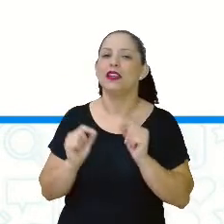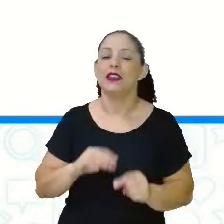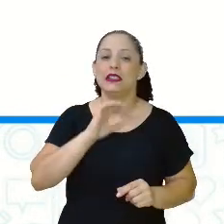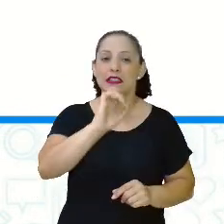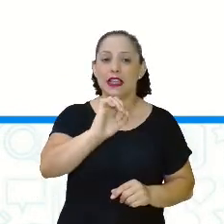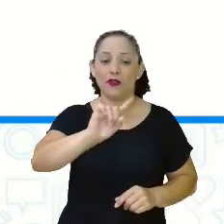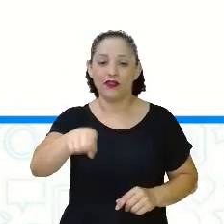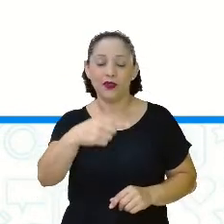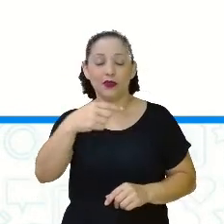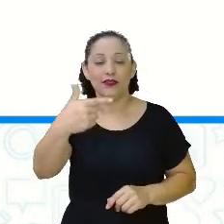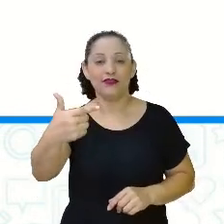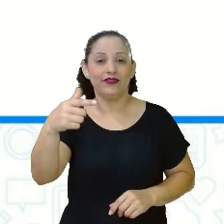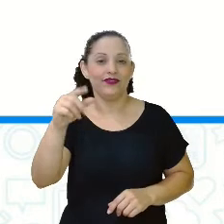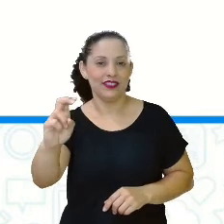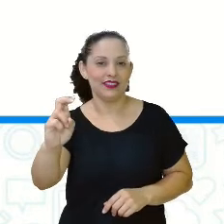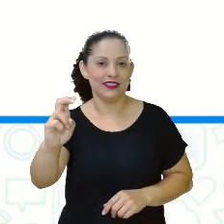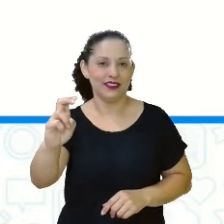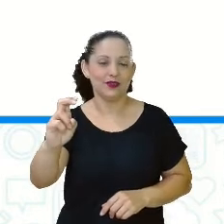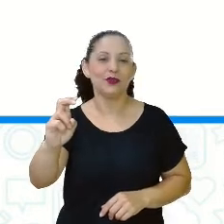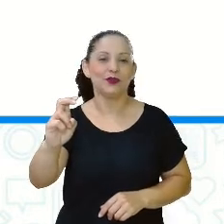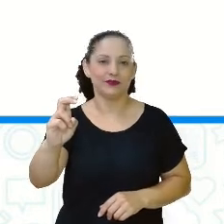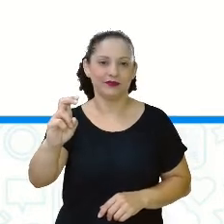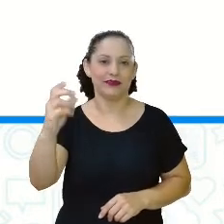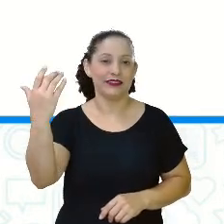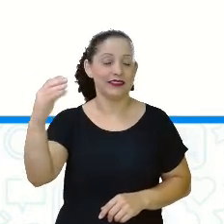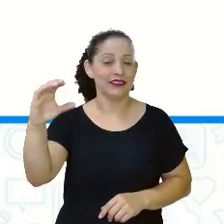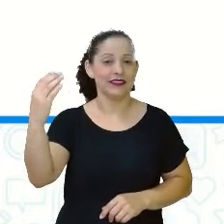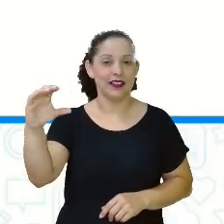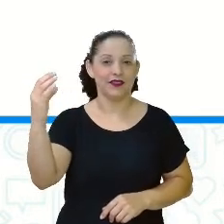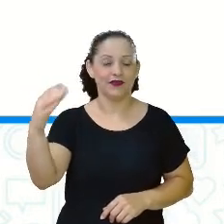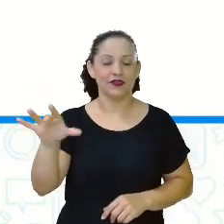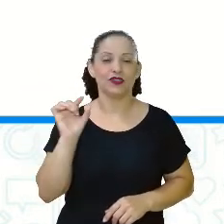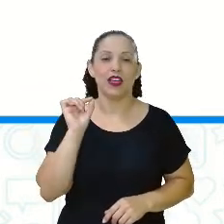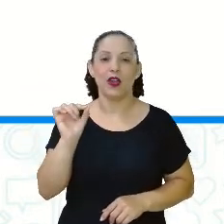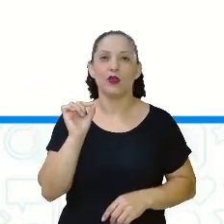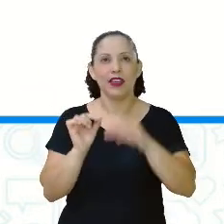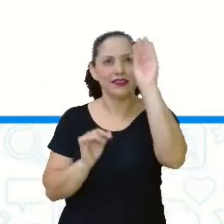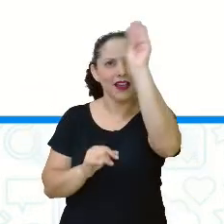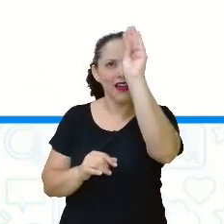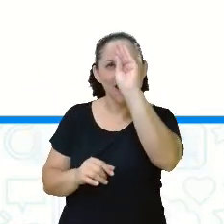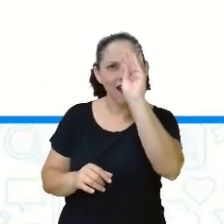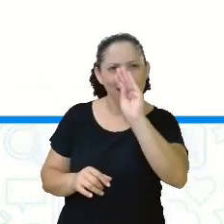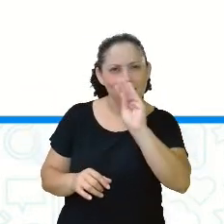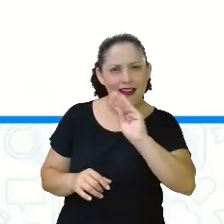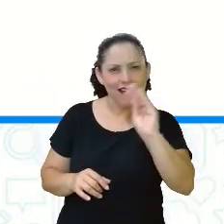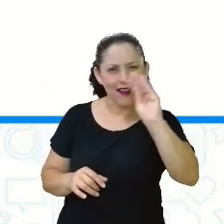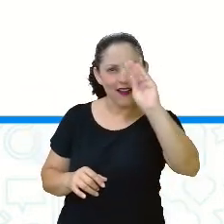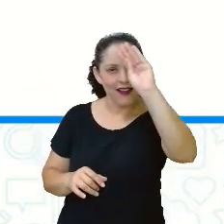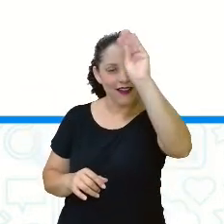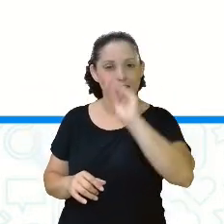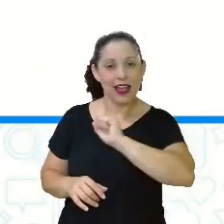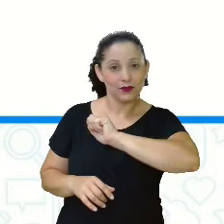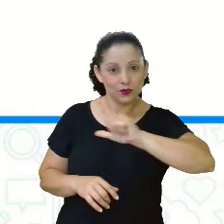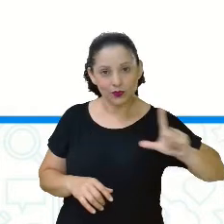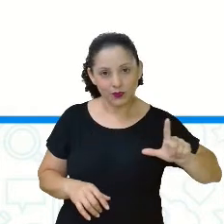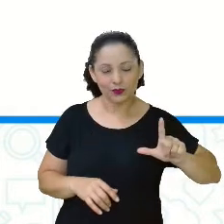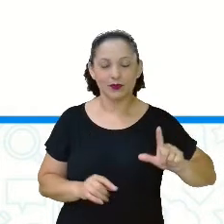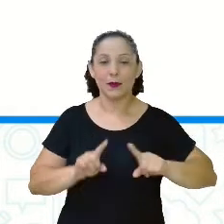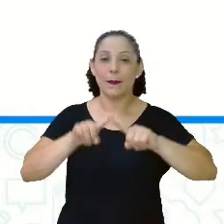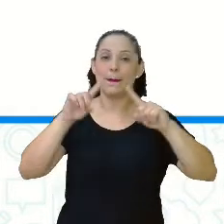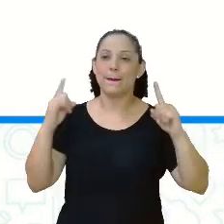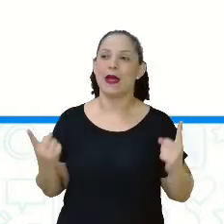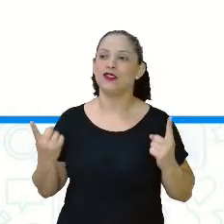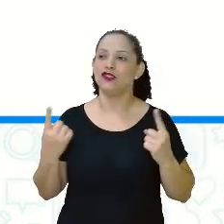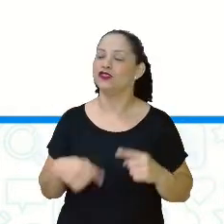só a quarta parte do real. É justamente esse pontinho, essa partezinha aí que está pintada. A única